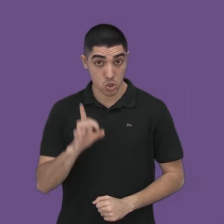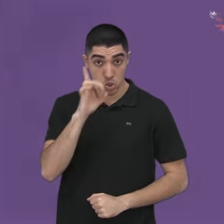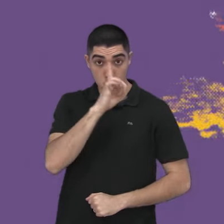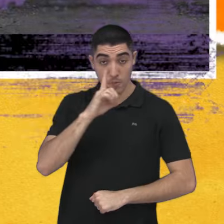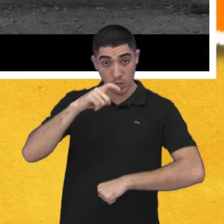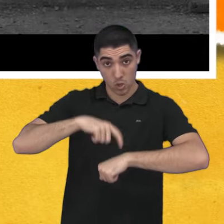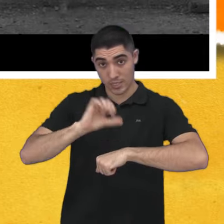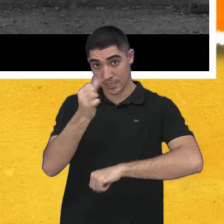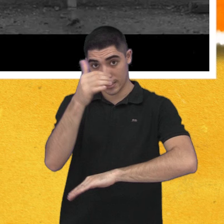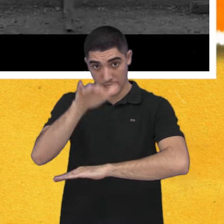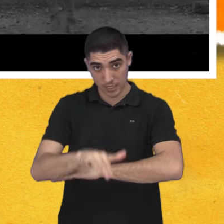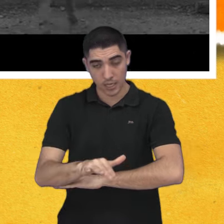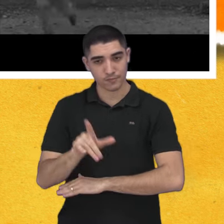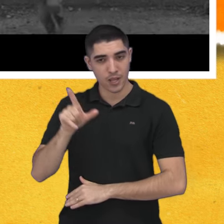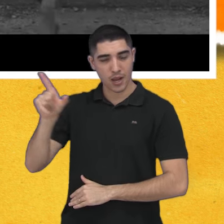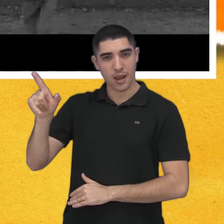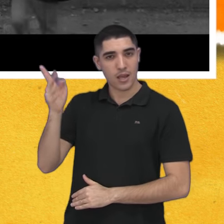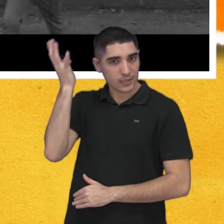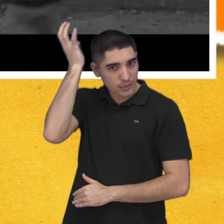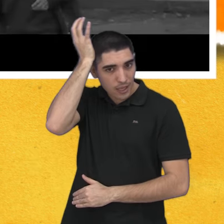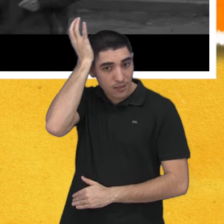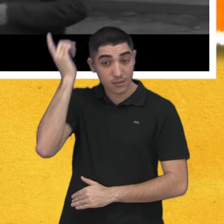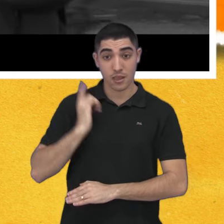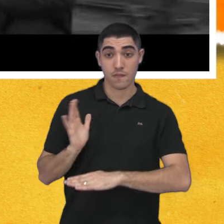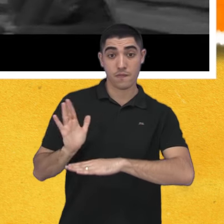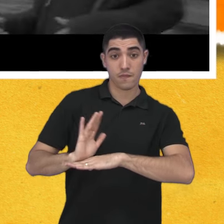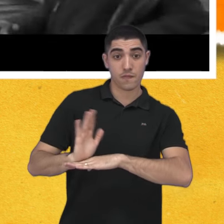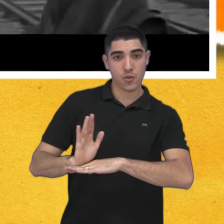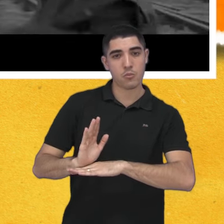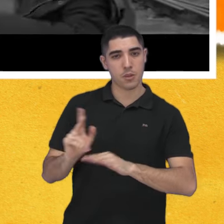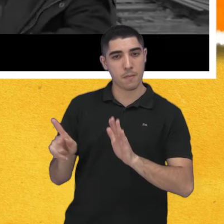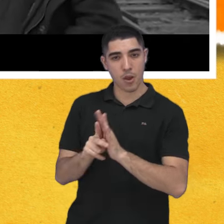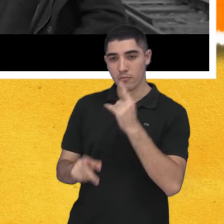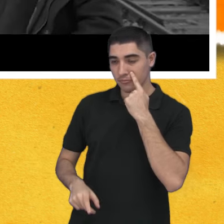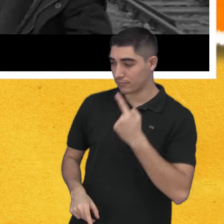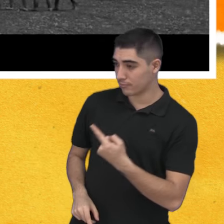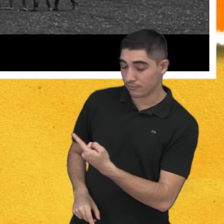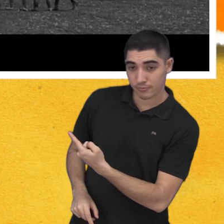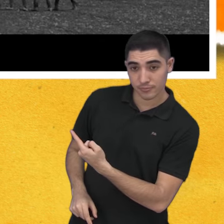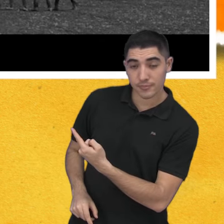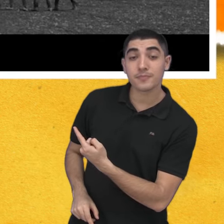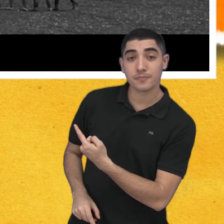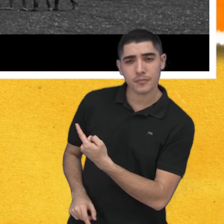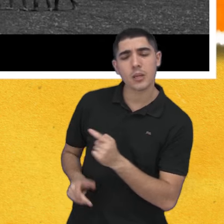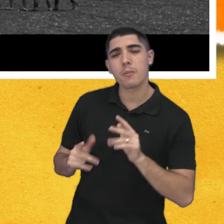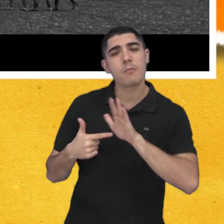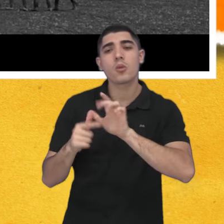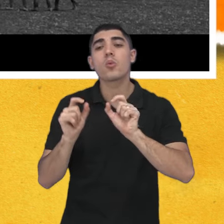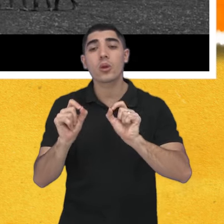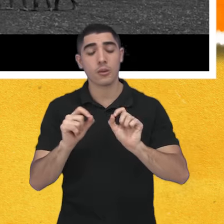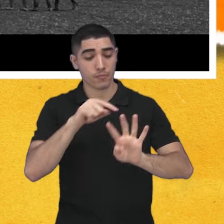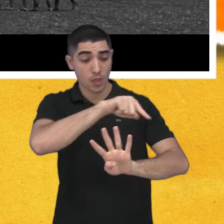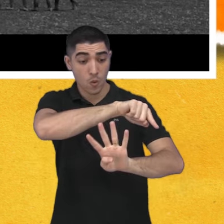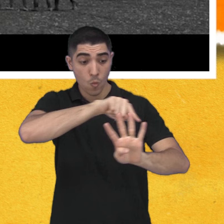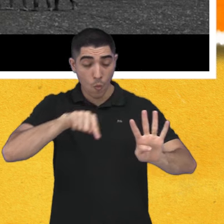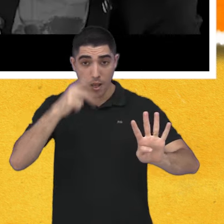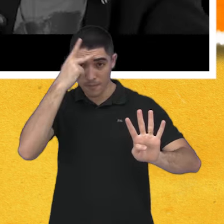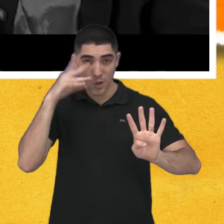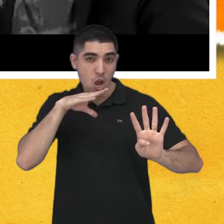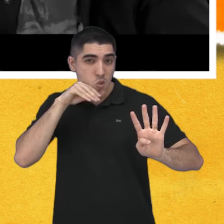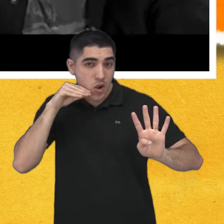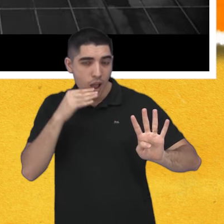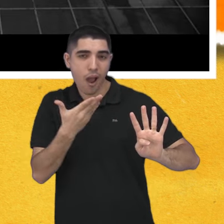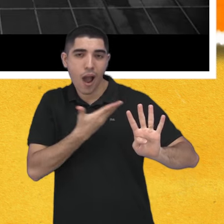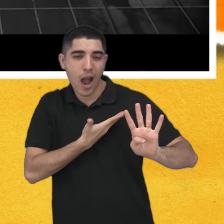No domingo, às 6h da tarde, o Sesc exibe o filme búlgaro Perdedores, a história sobre a amizade